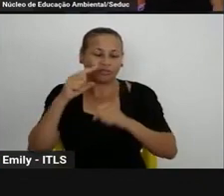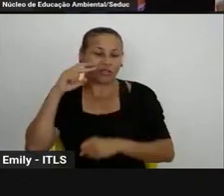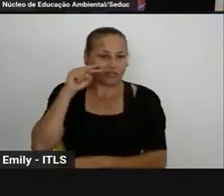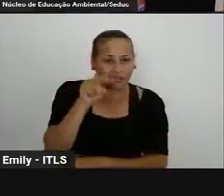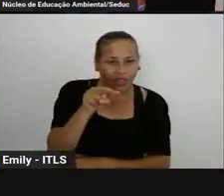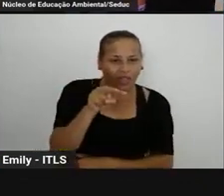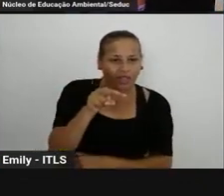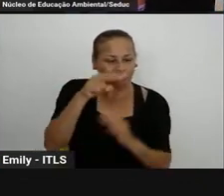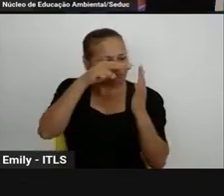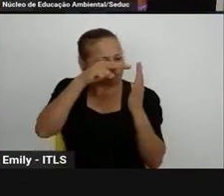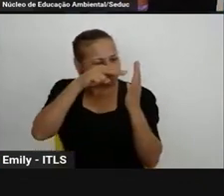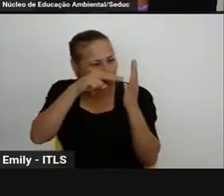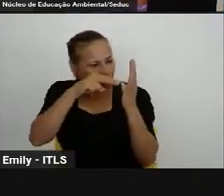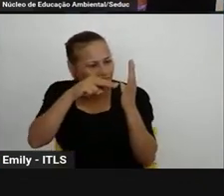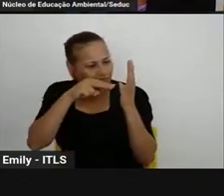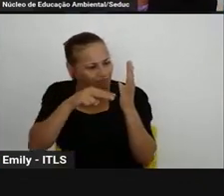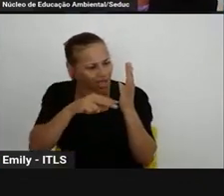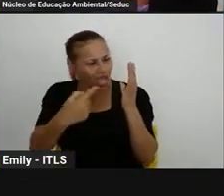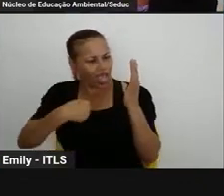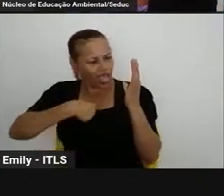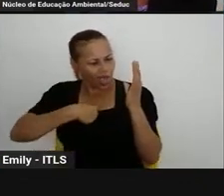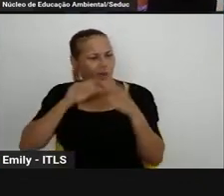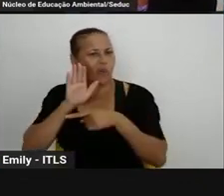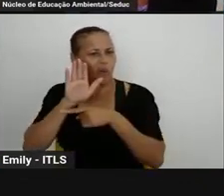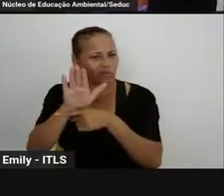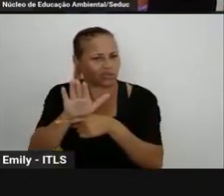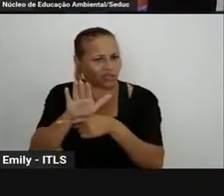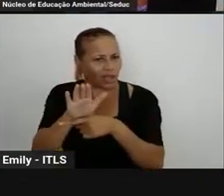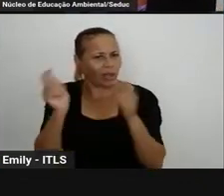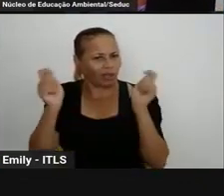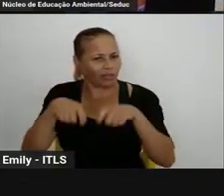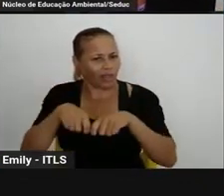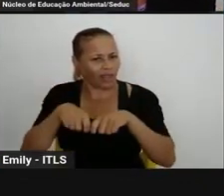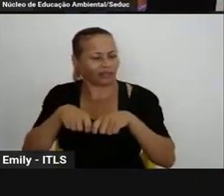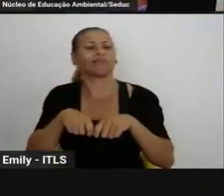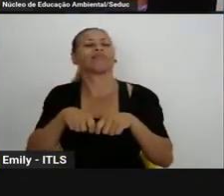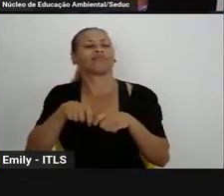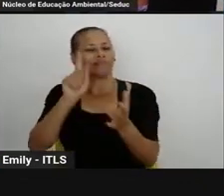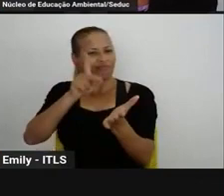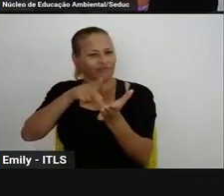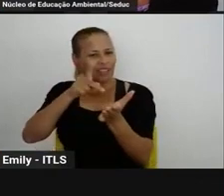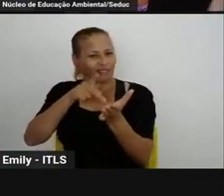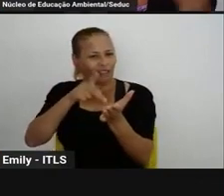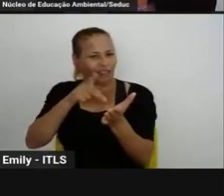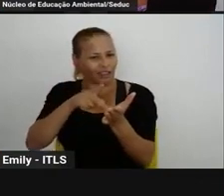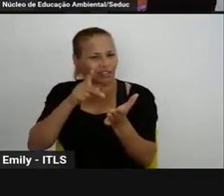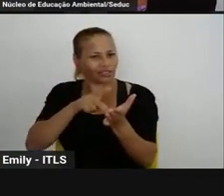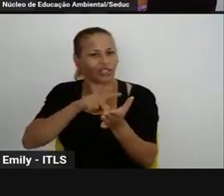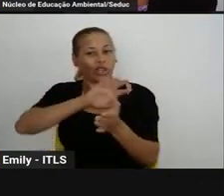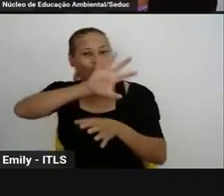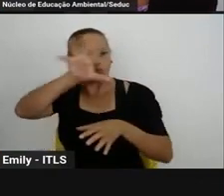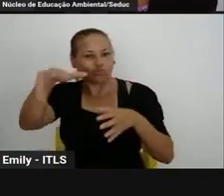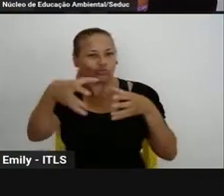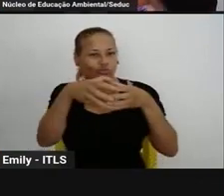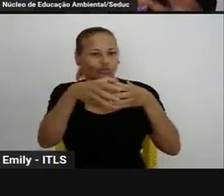desde o ano coletiva que nós estamos fazendo no ano passado nós fizemos também lançamos na jornada pedagógica mas a